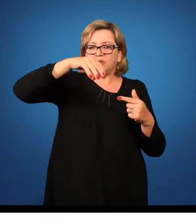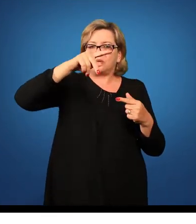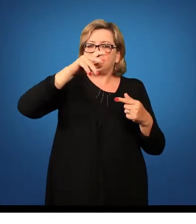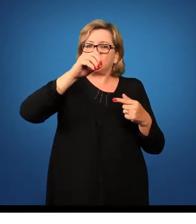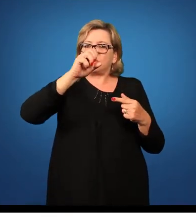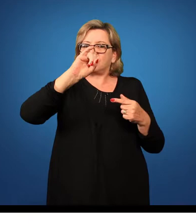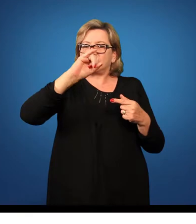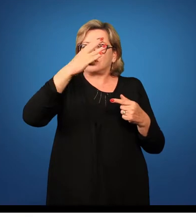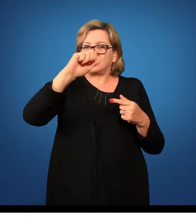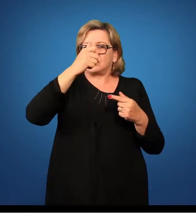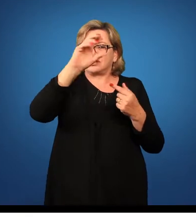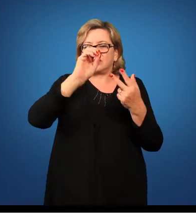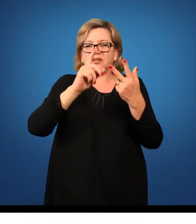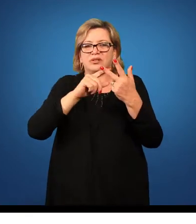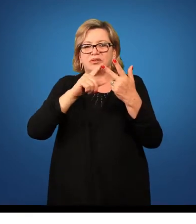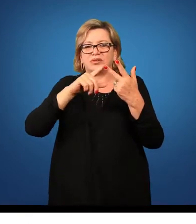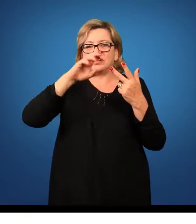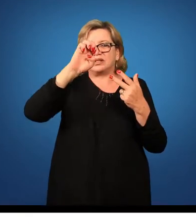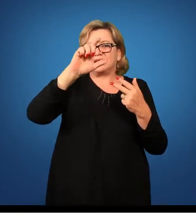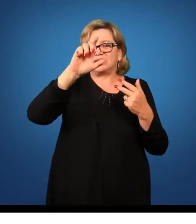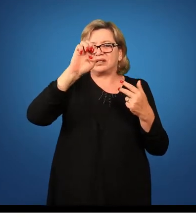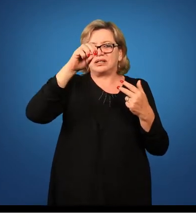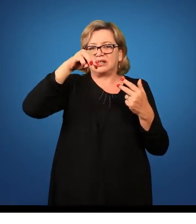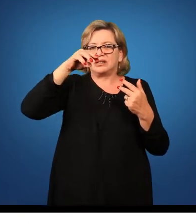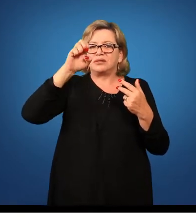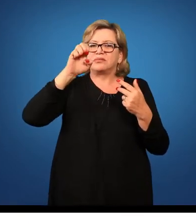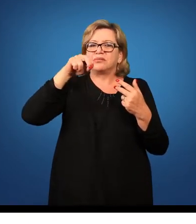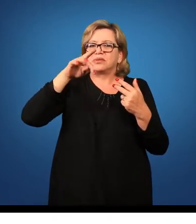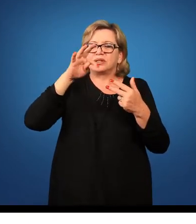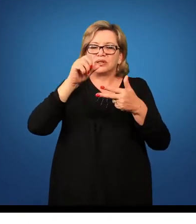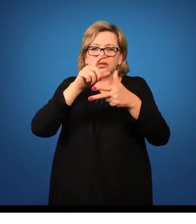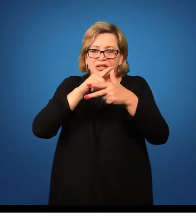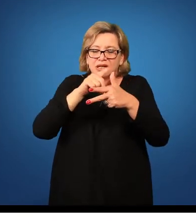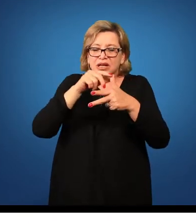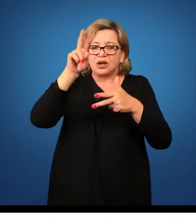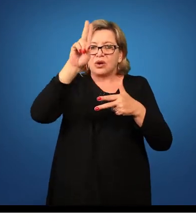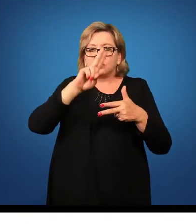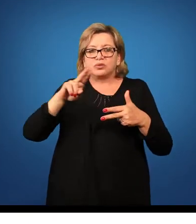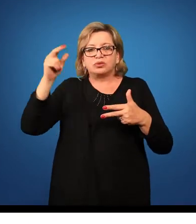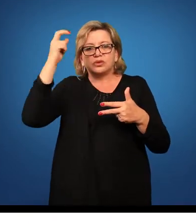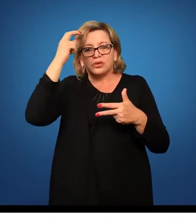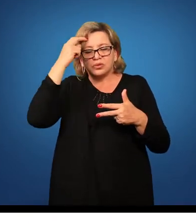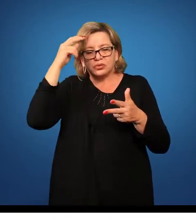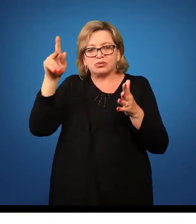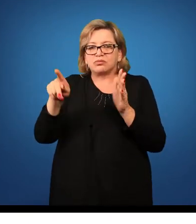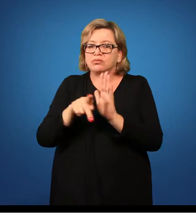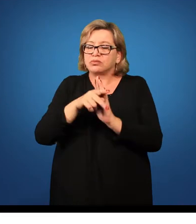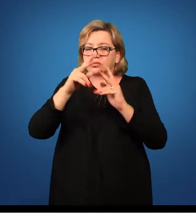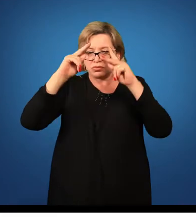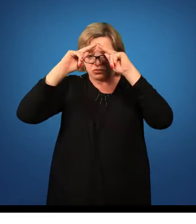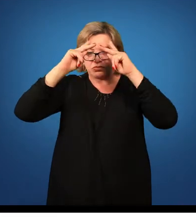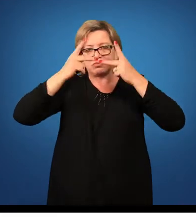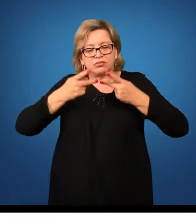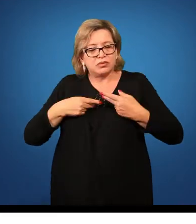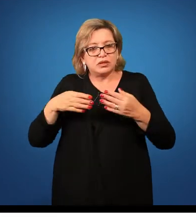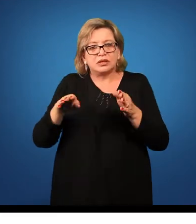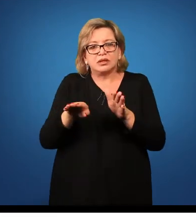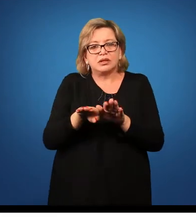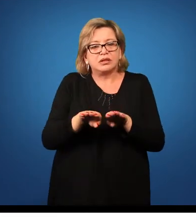traz a partir da cultura presente nas produções humanas, né, e na natureza,